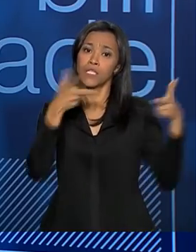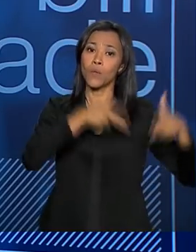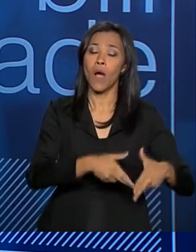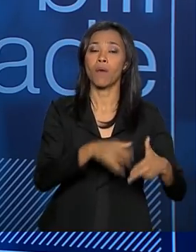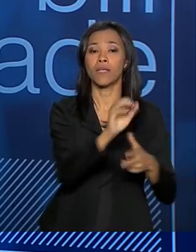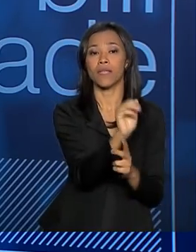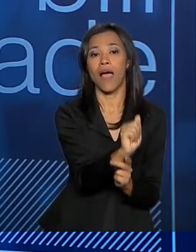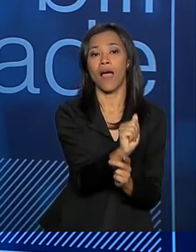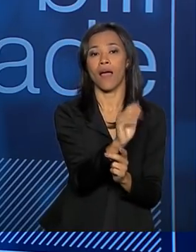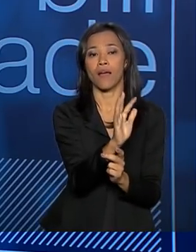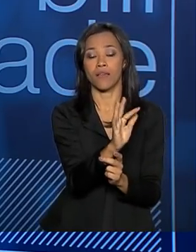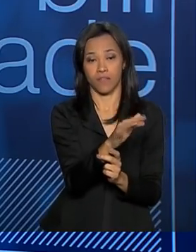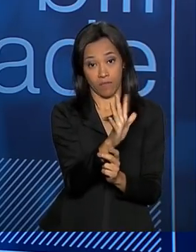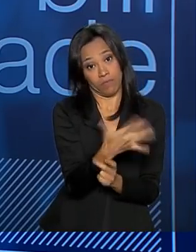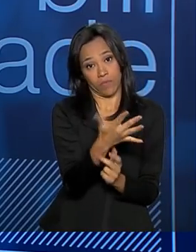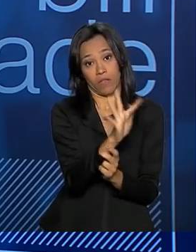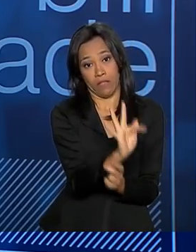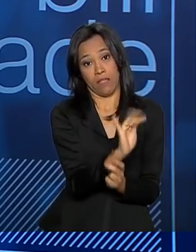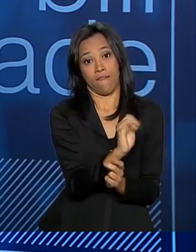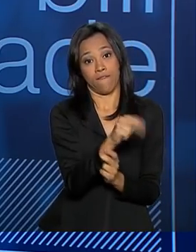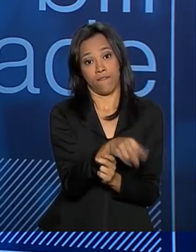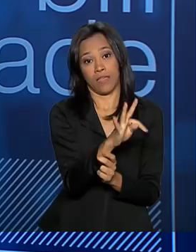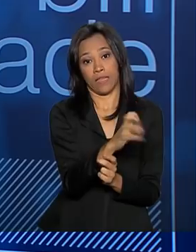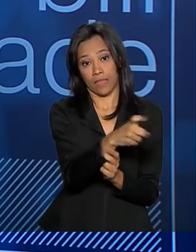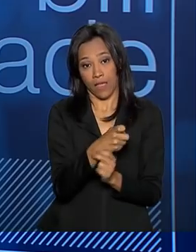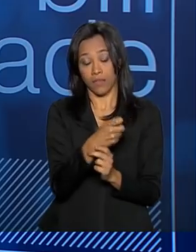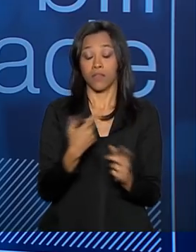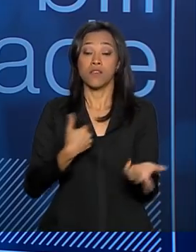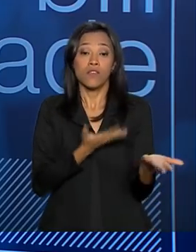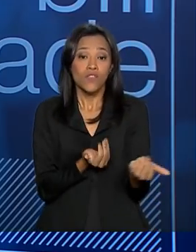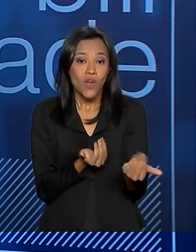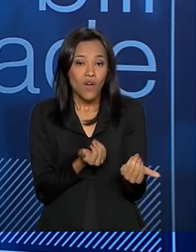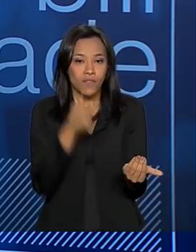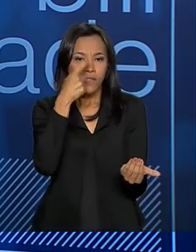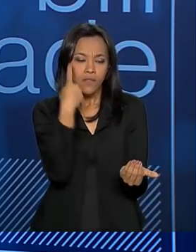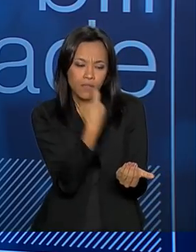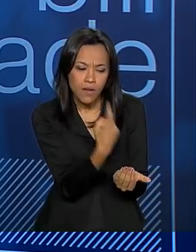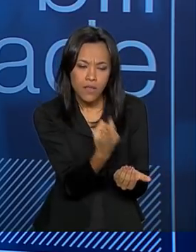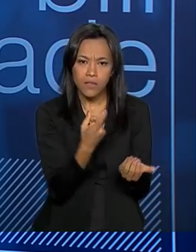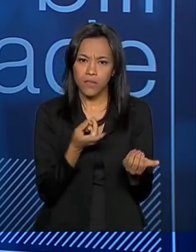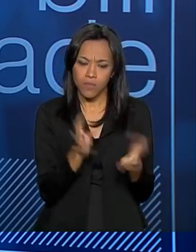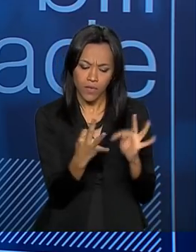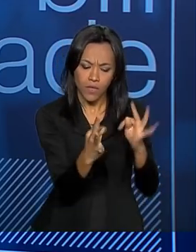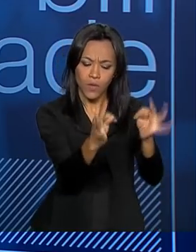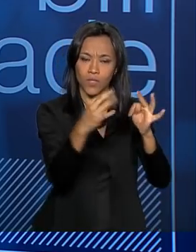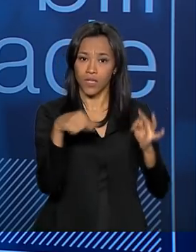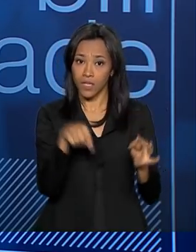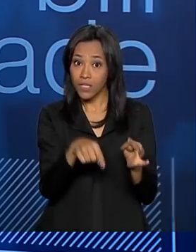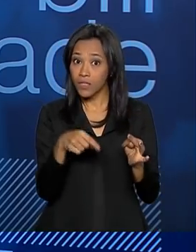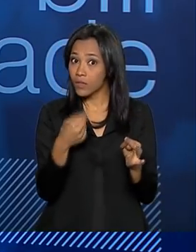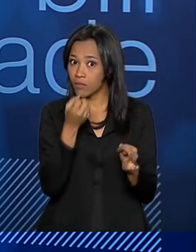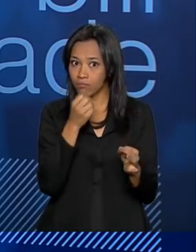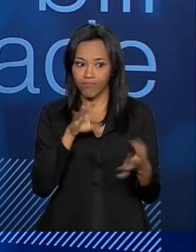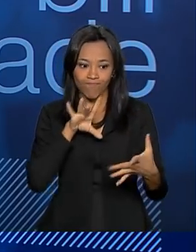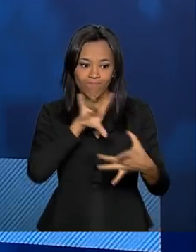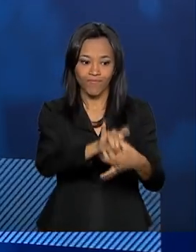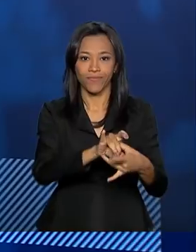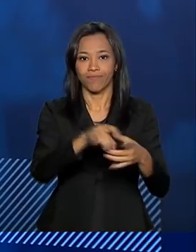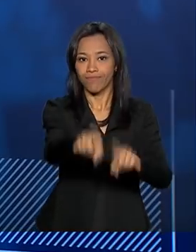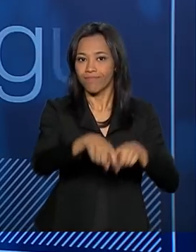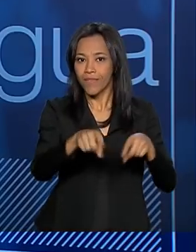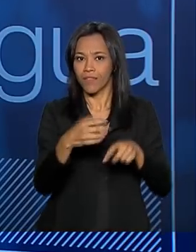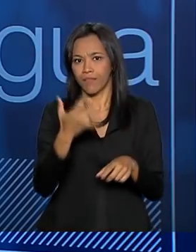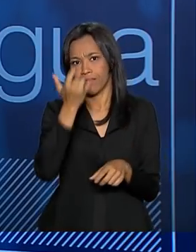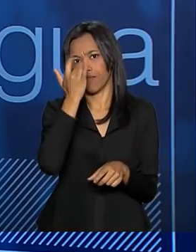E, cada vez mais, o jovem se interessa por tecnologia e a tecnologia, como ela é muito presente no agro, se viabiliza muito